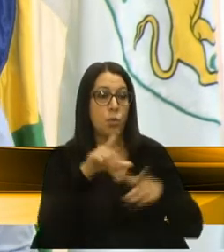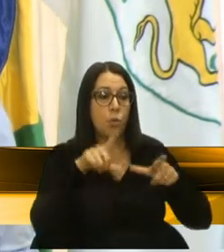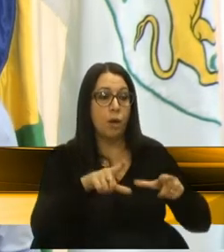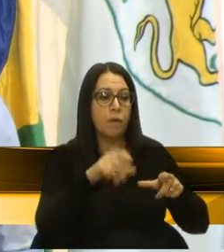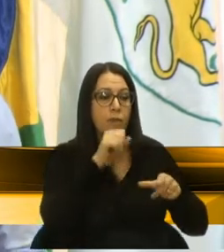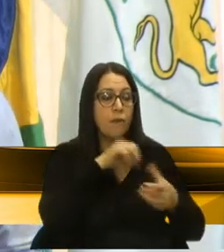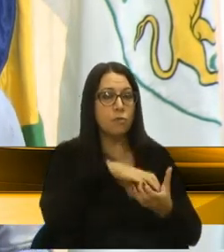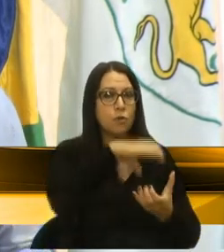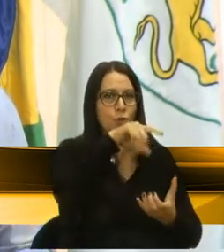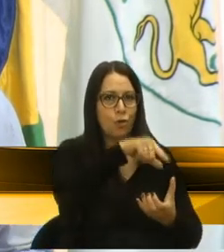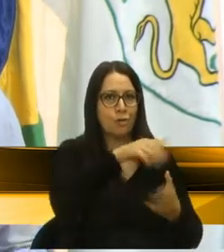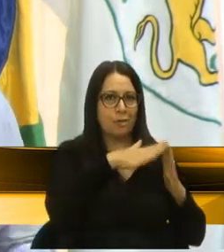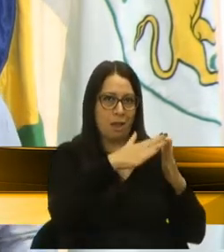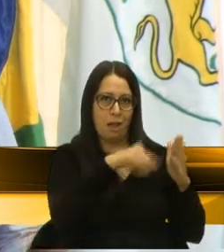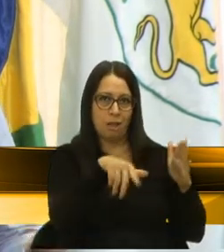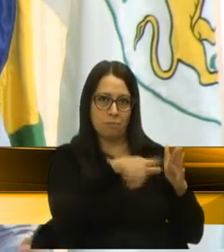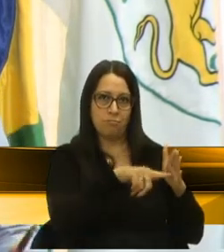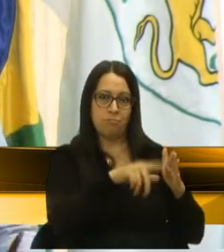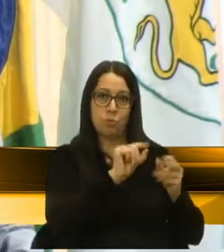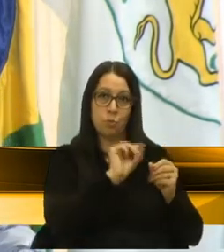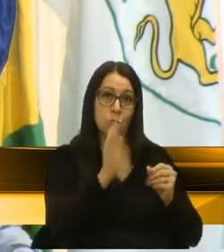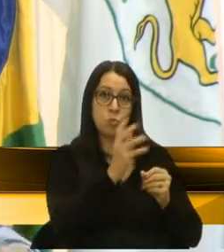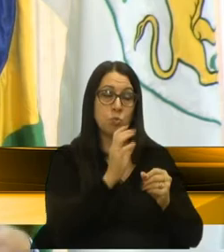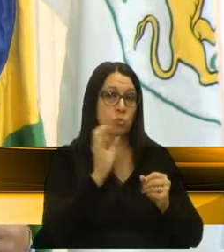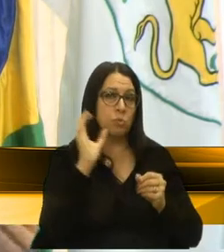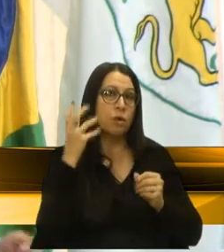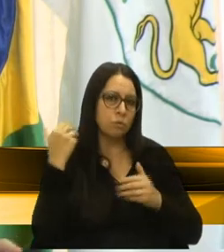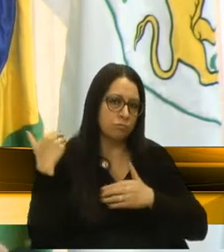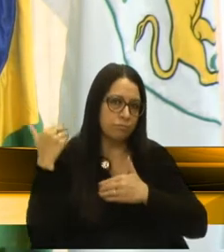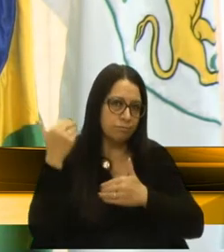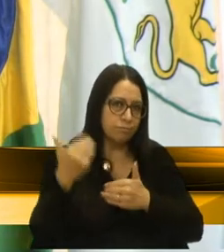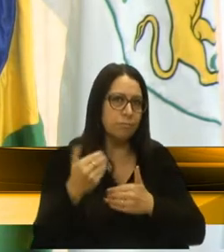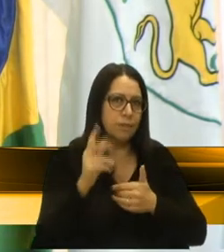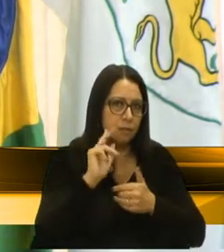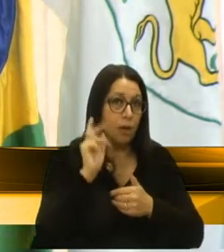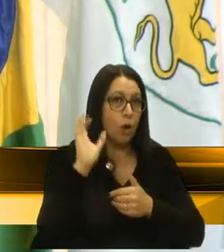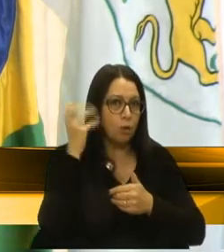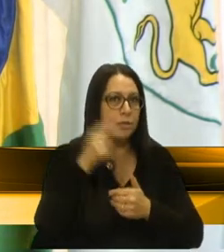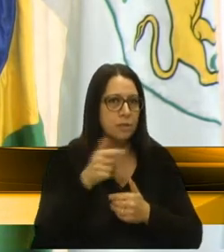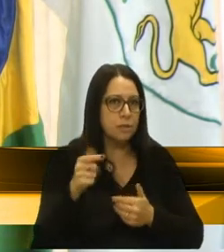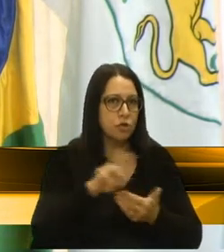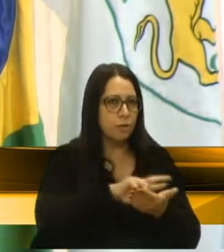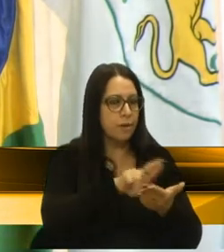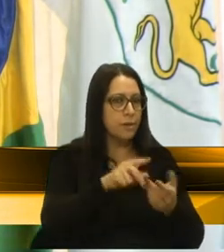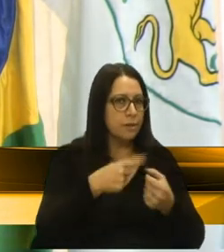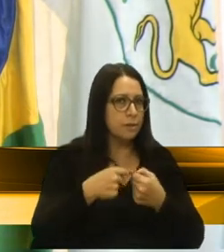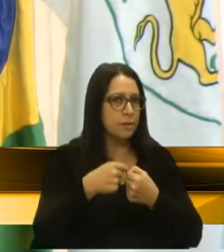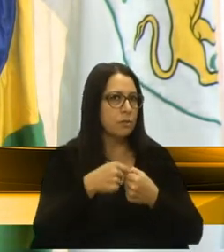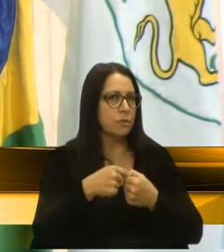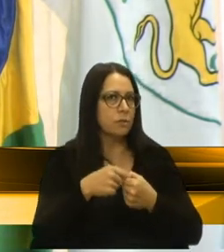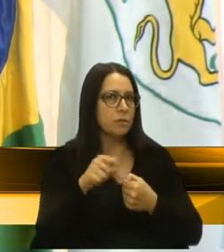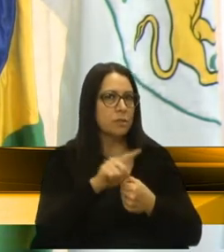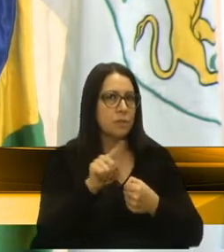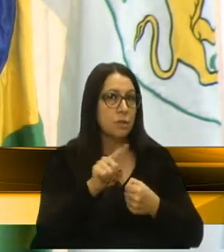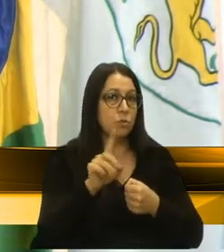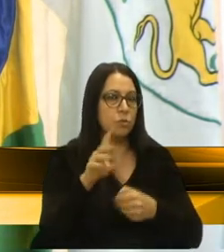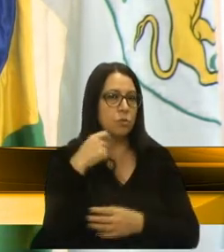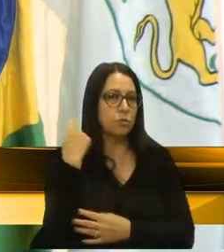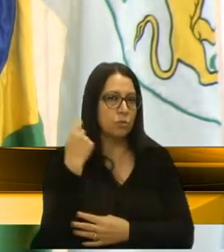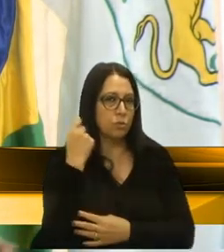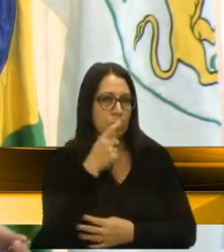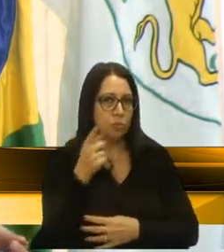Caxias do Sul, em virtude de tudo aquilo que vinha e que vem acontecendo em várias cidades, não só do Rio Grande do Sul,